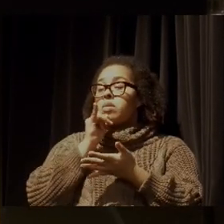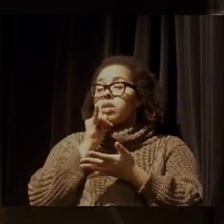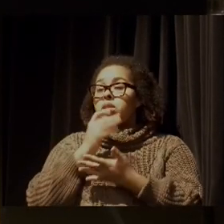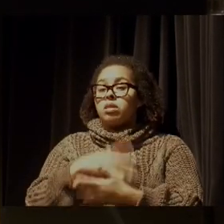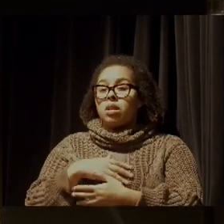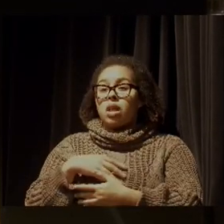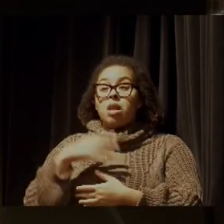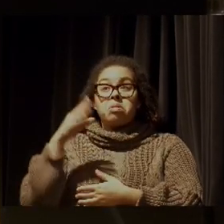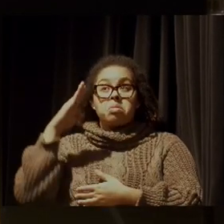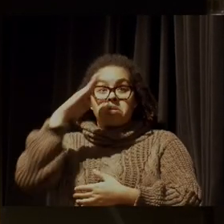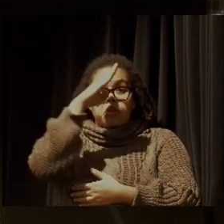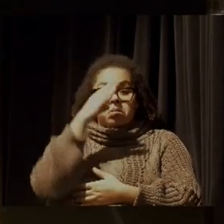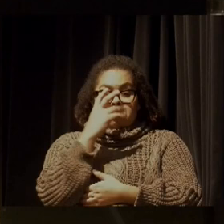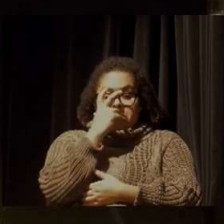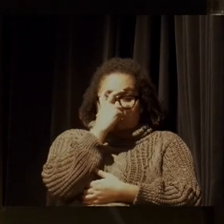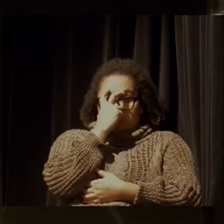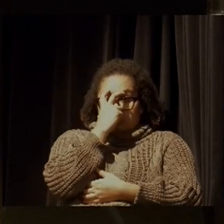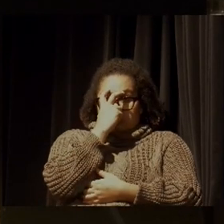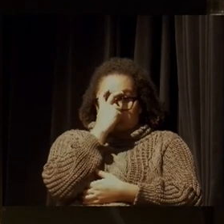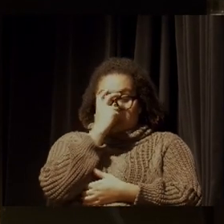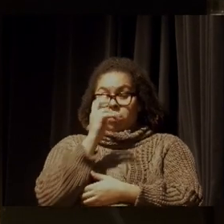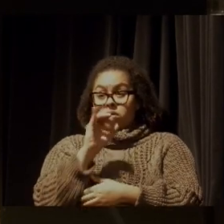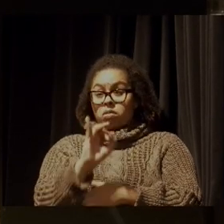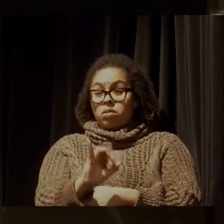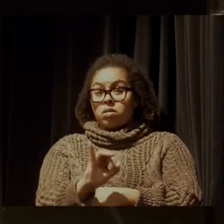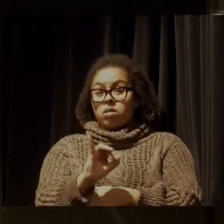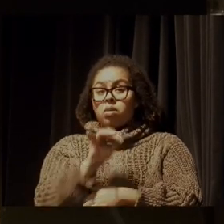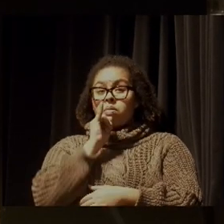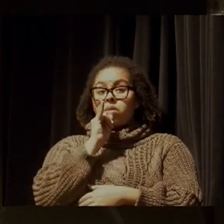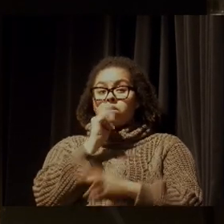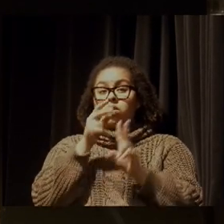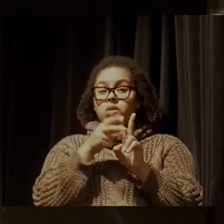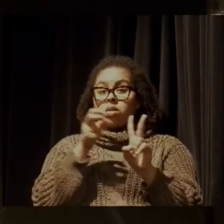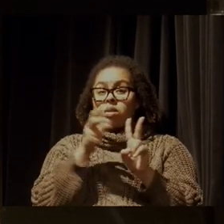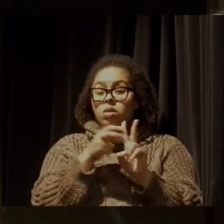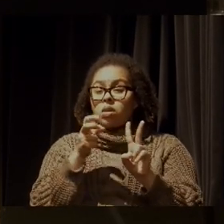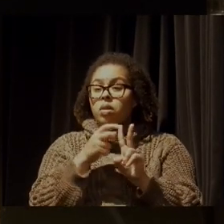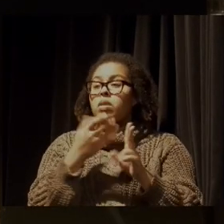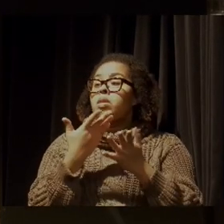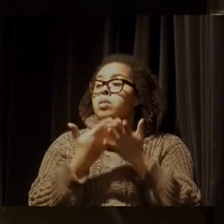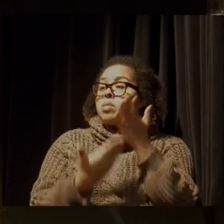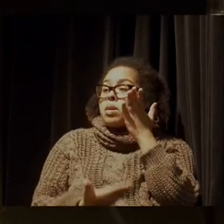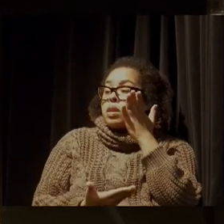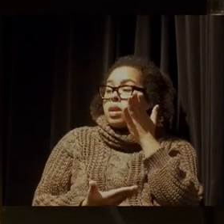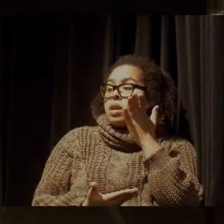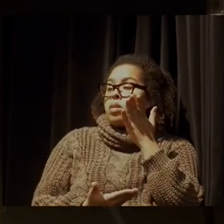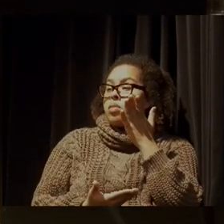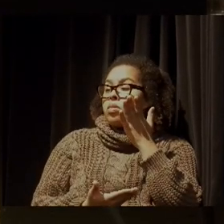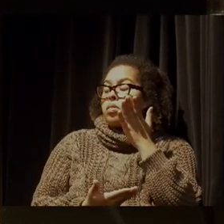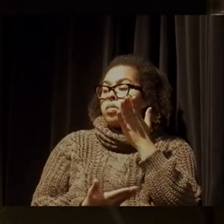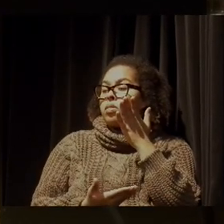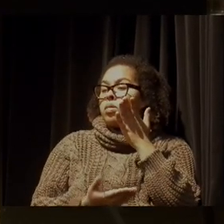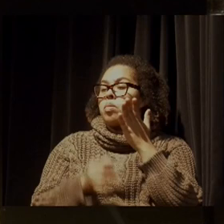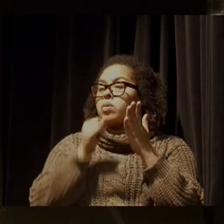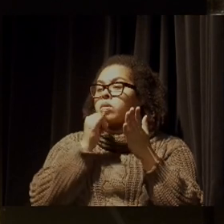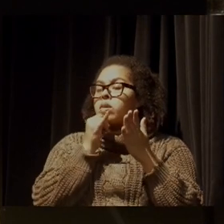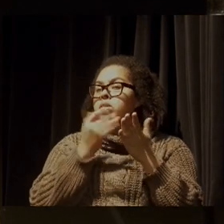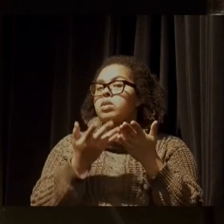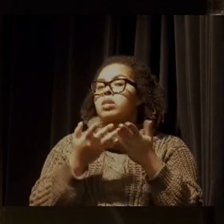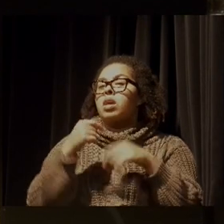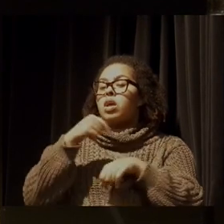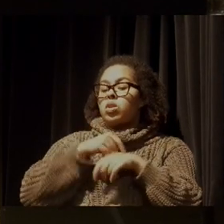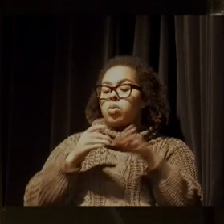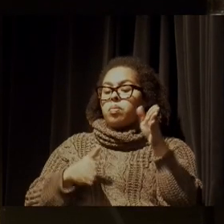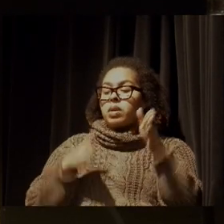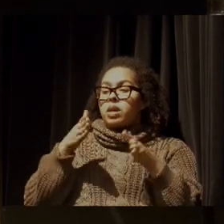Bolsonaro. Talvez se a gente não está, se os indígenas não perderam ainda mais conquistas na época do